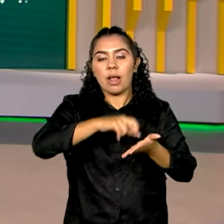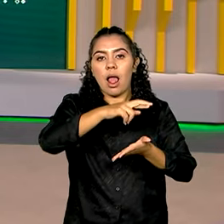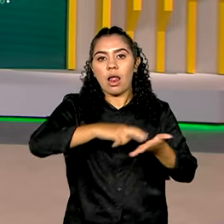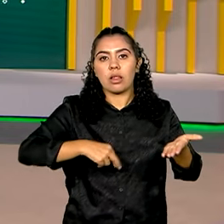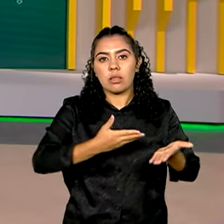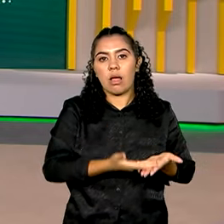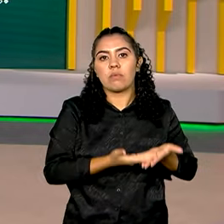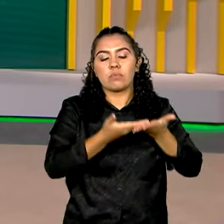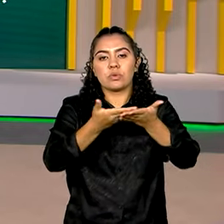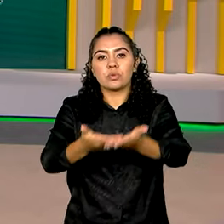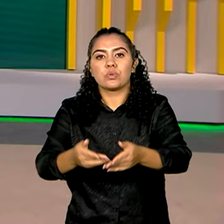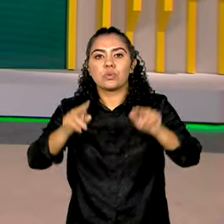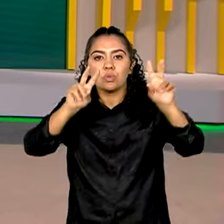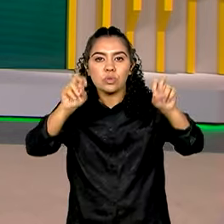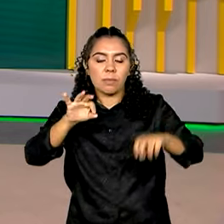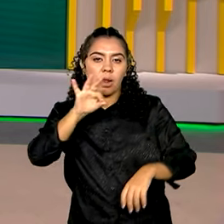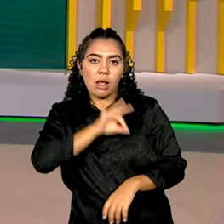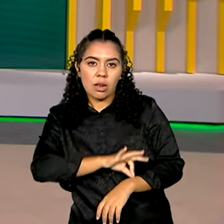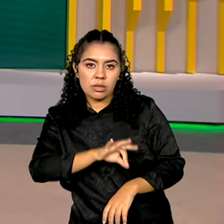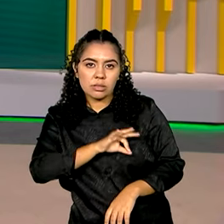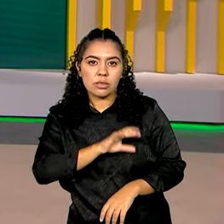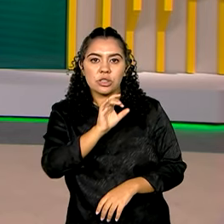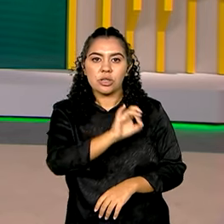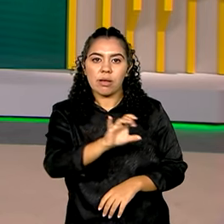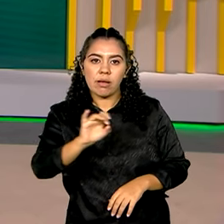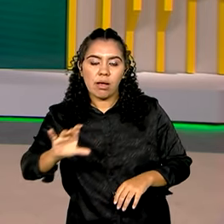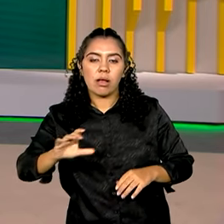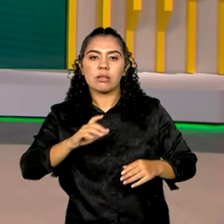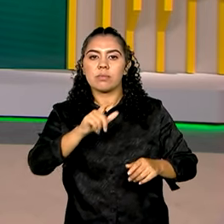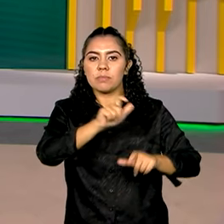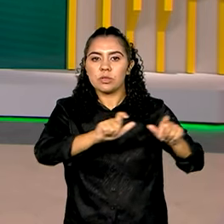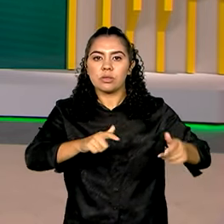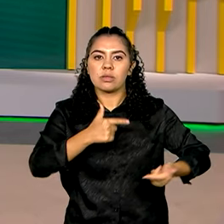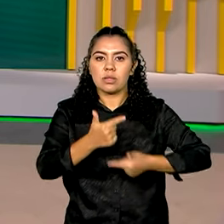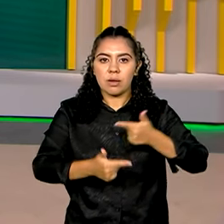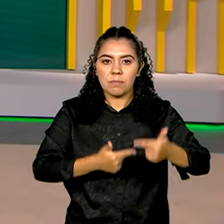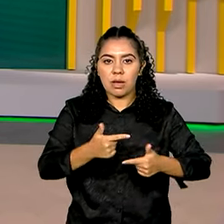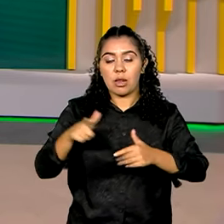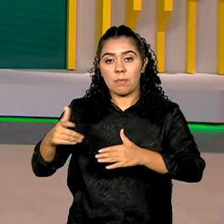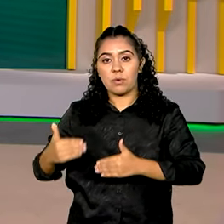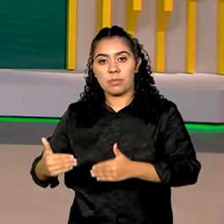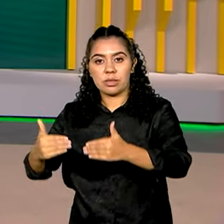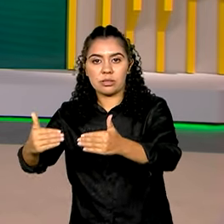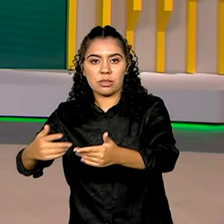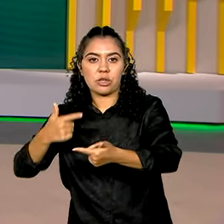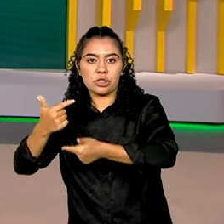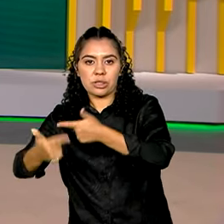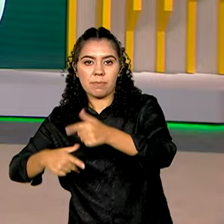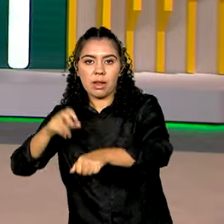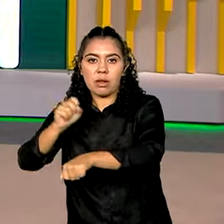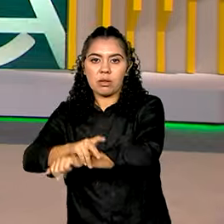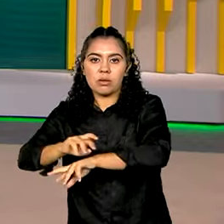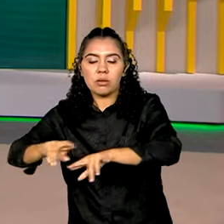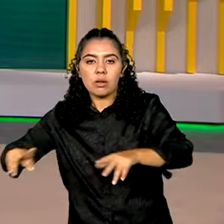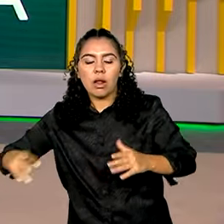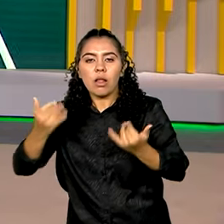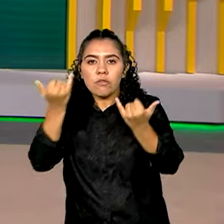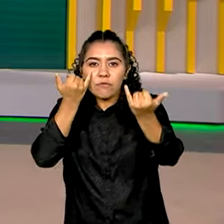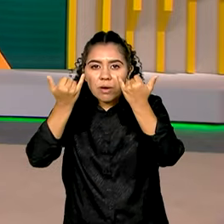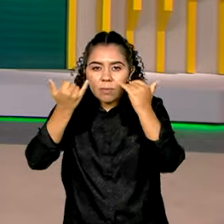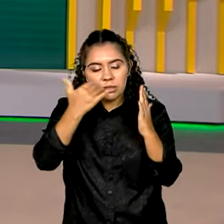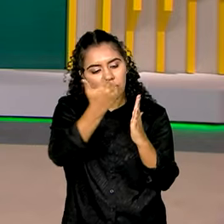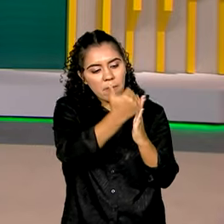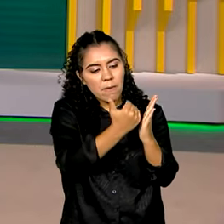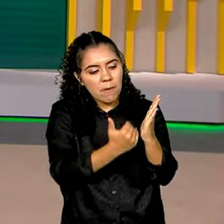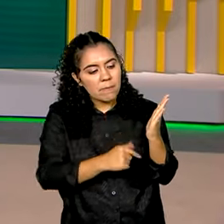remuneração dos trabalhadores e trabalhadoras ao Ministério do Trabalho e Emprego. Os dados vão servir para saber se homens e